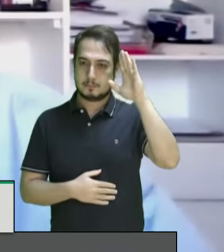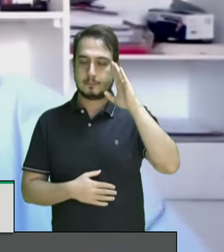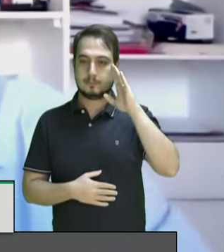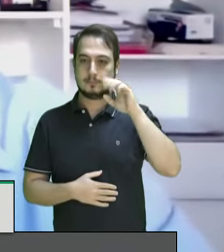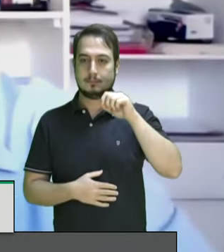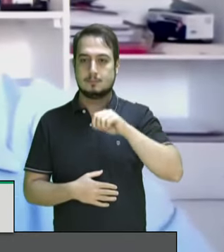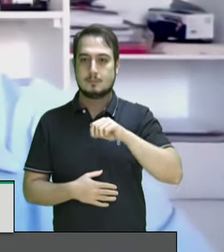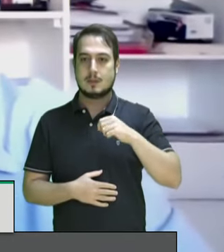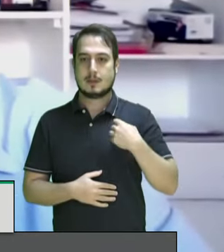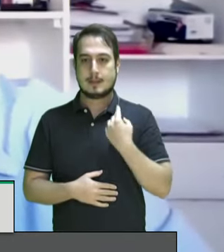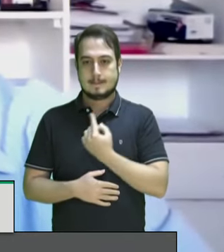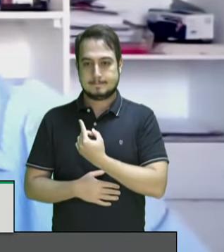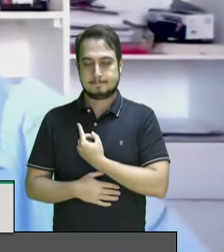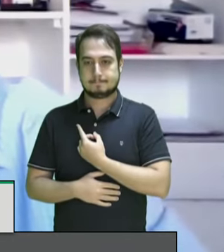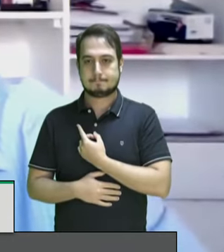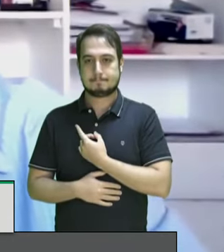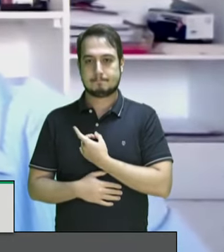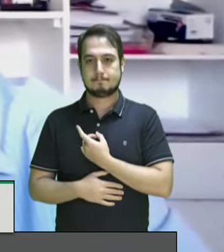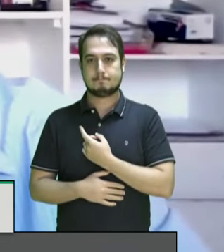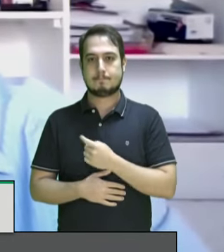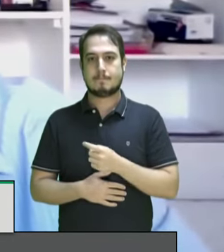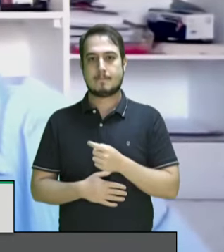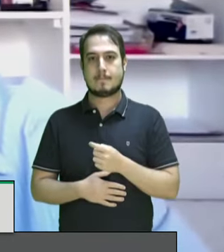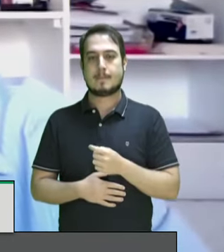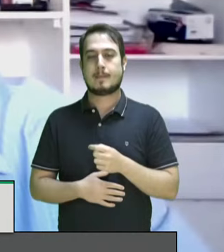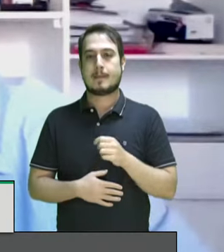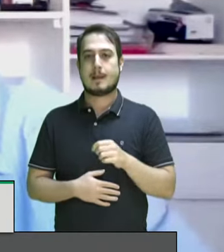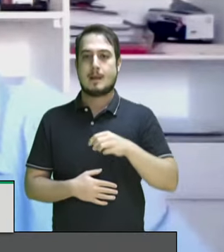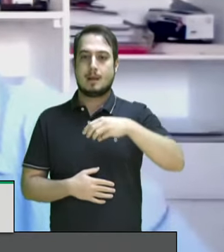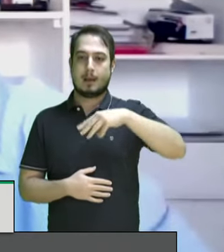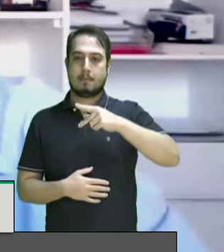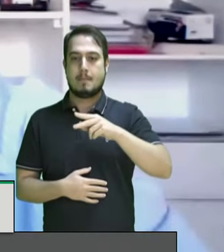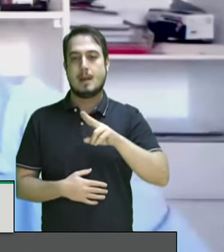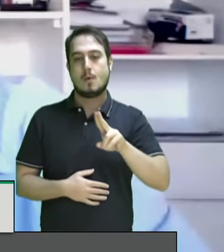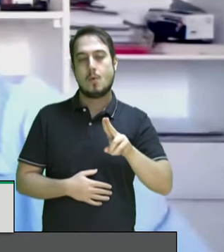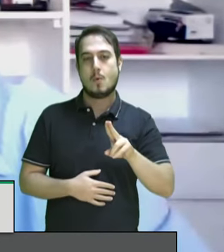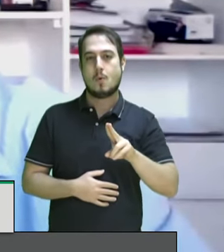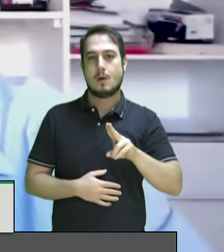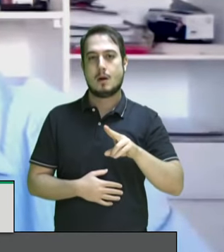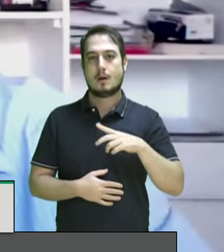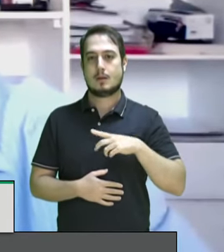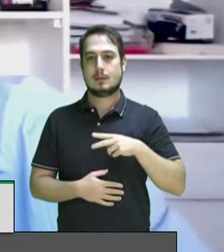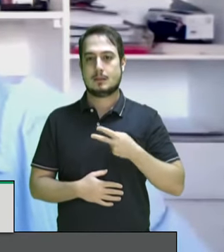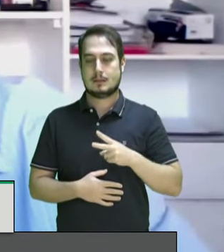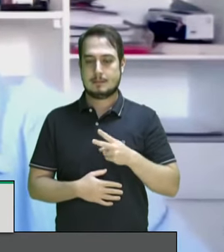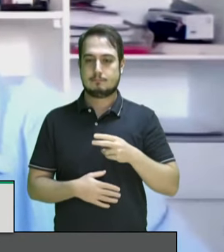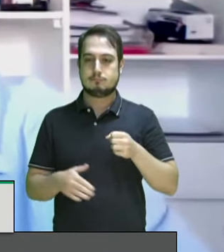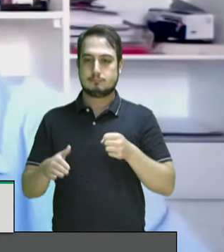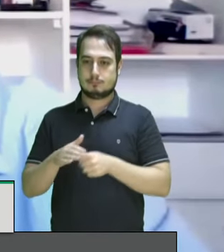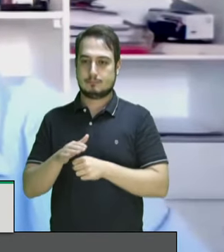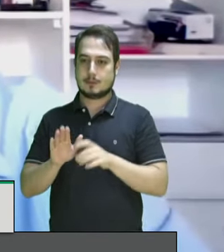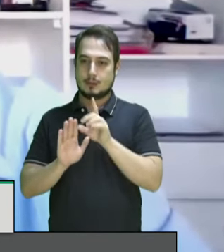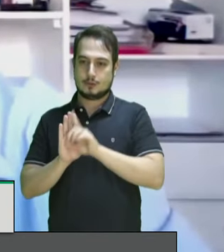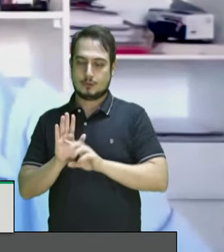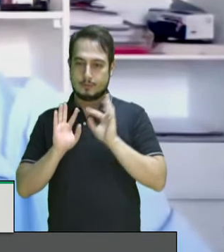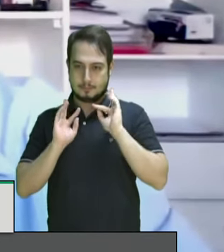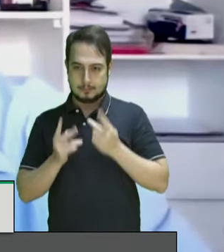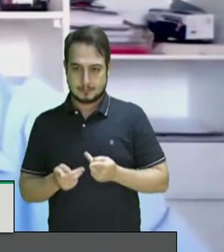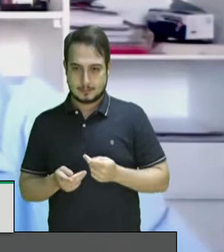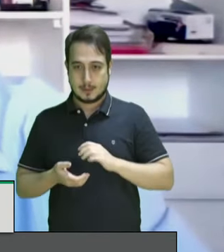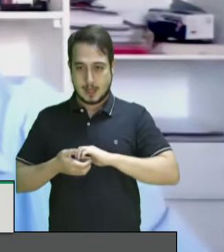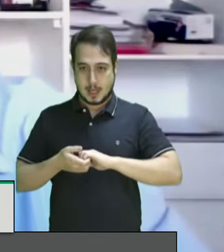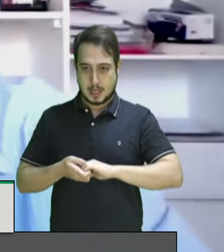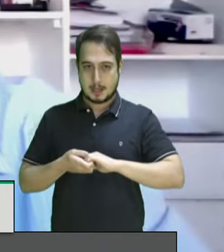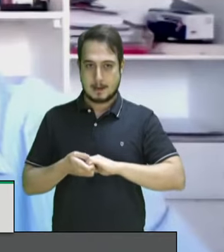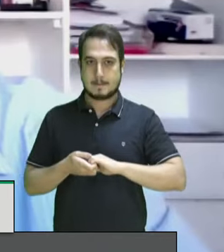esse instrumento, esse mecanismo do observatório do RPU, da RPU fosse implantado na nossa Comissão de Direitos Humanos, cumprimentando o